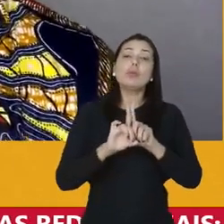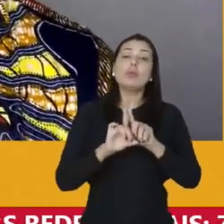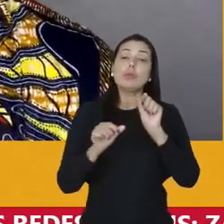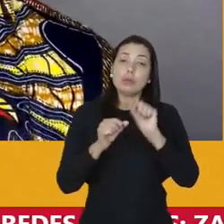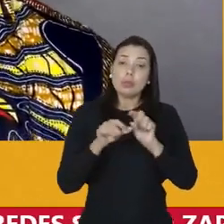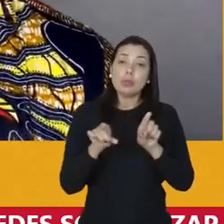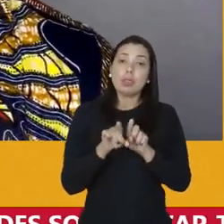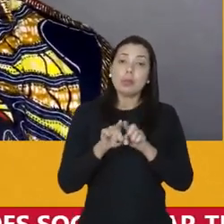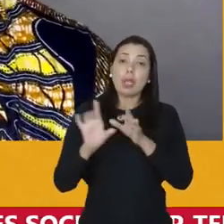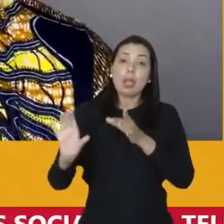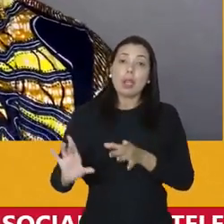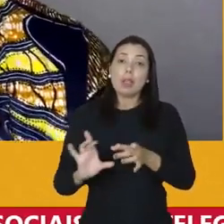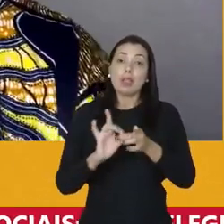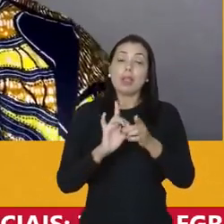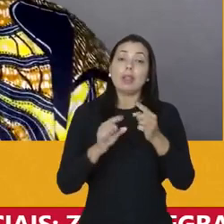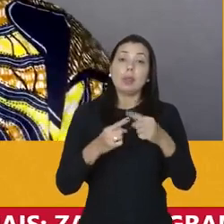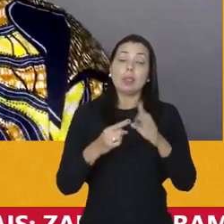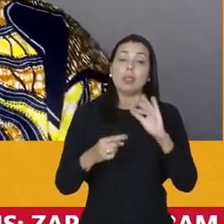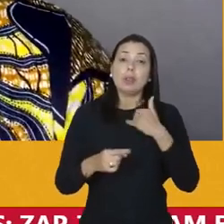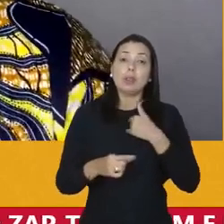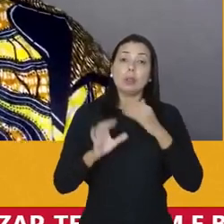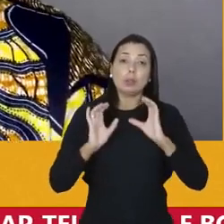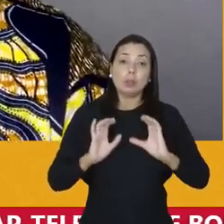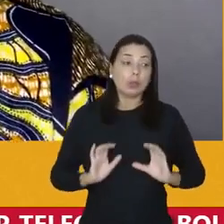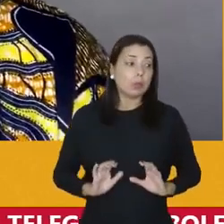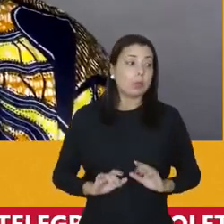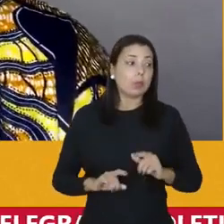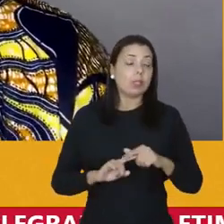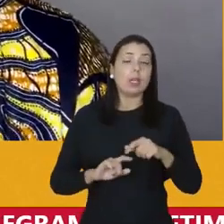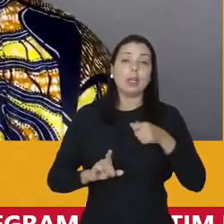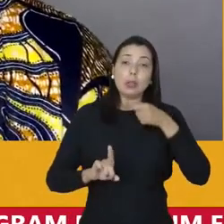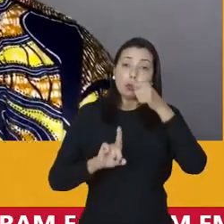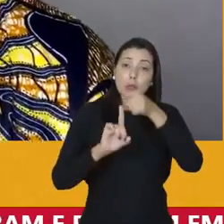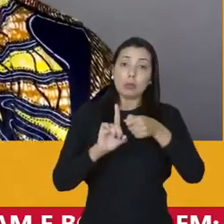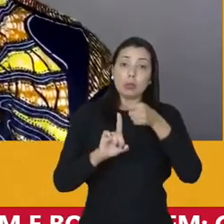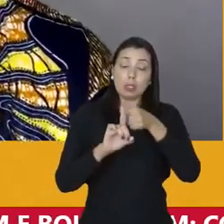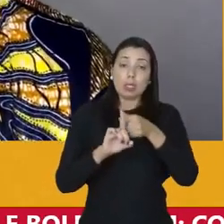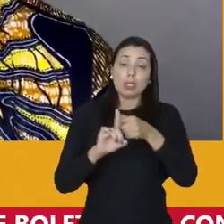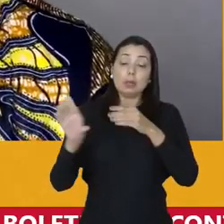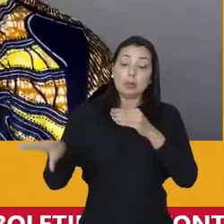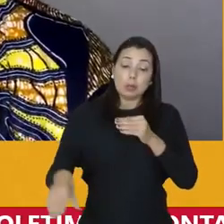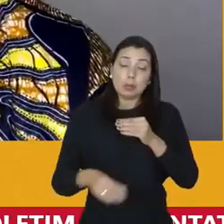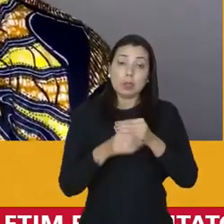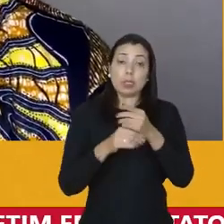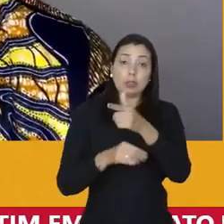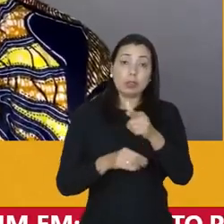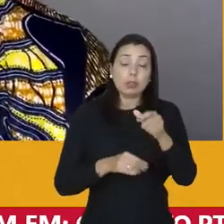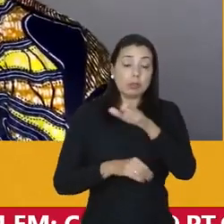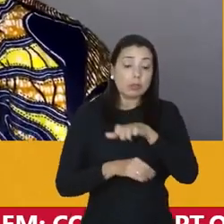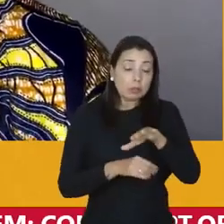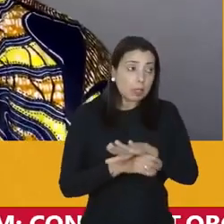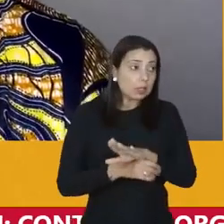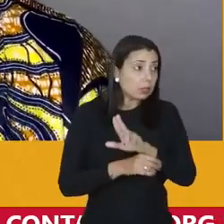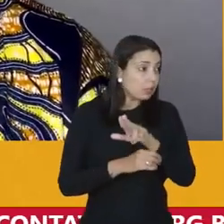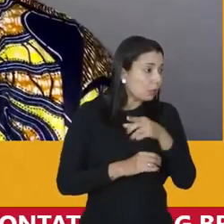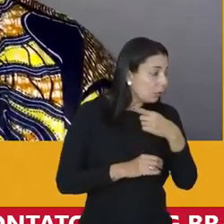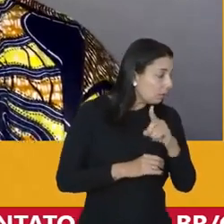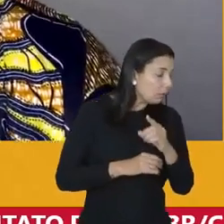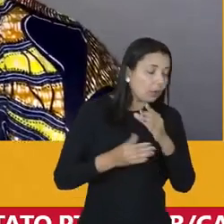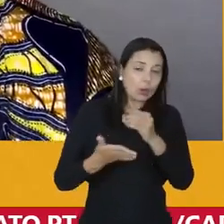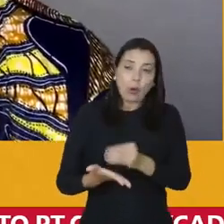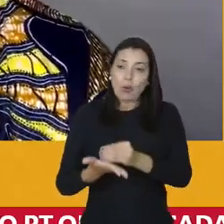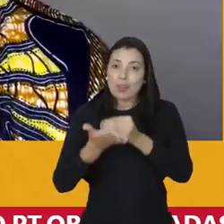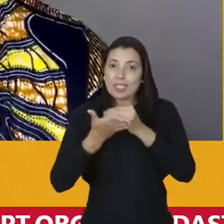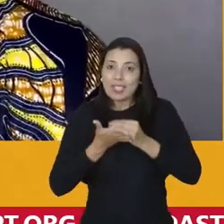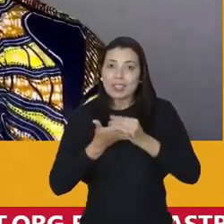gente faz está interligado porque deságua em nossos corpos e a gente vai estar lutando para poder reintegrar os espaços que nunca foram nos dados